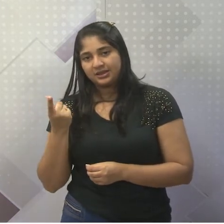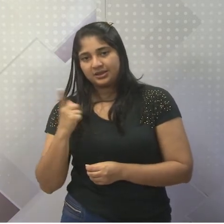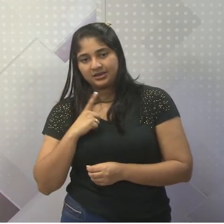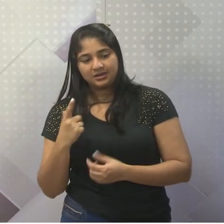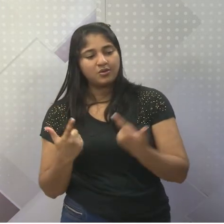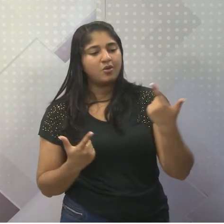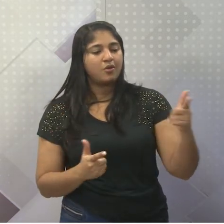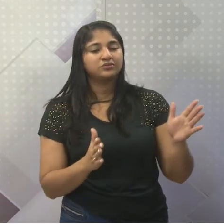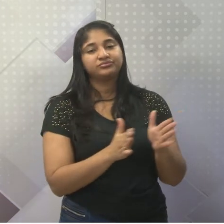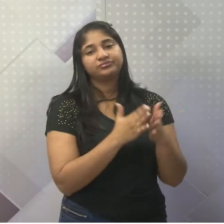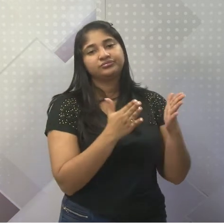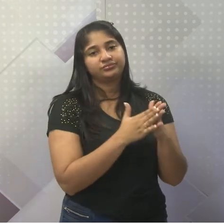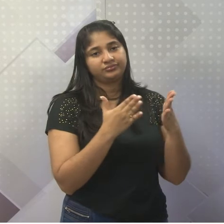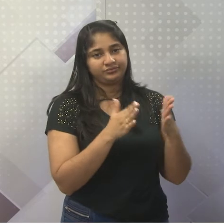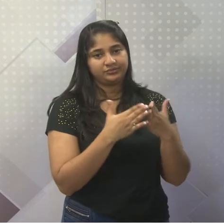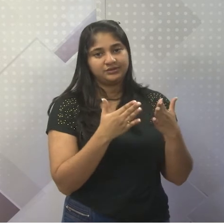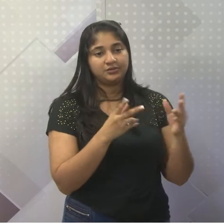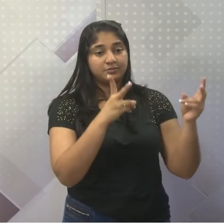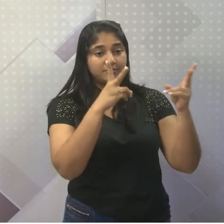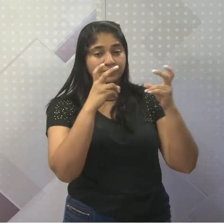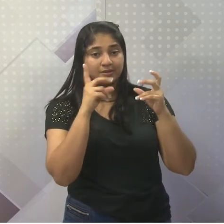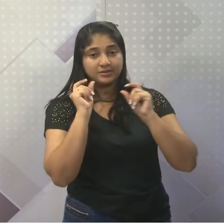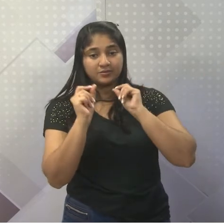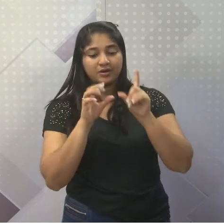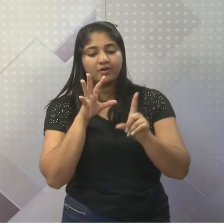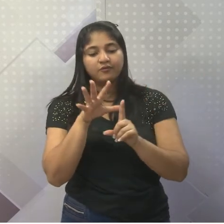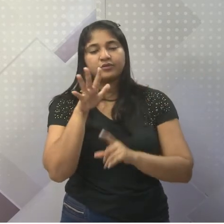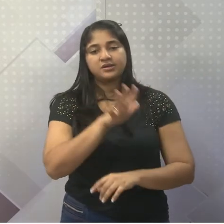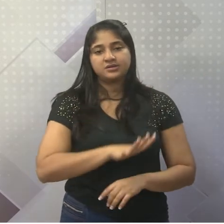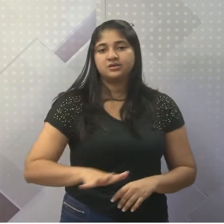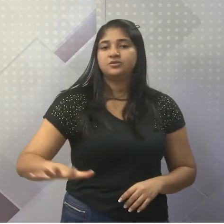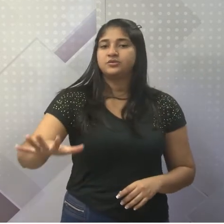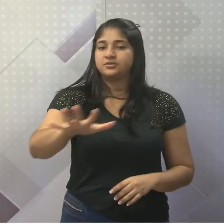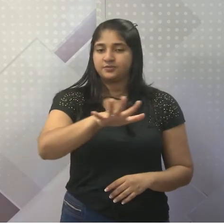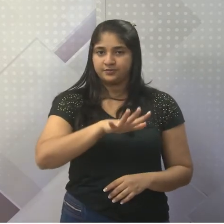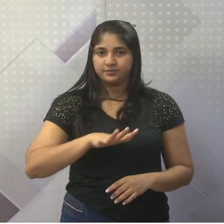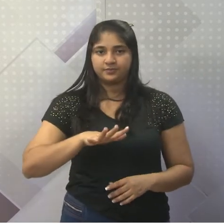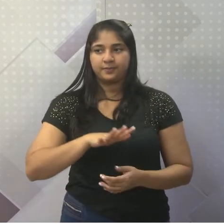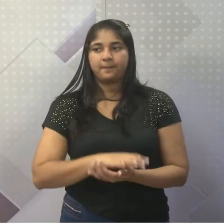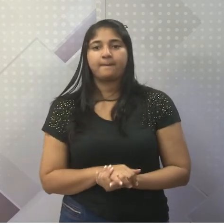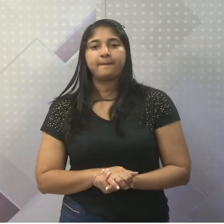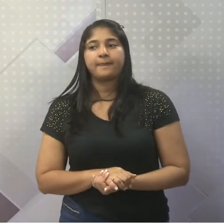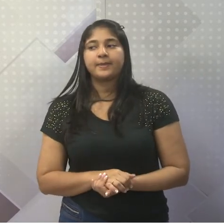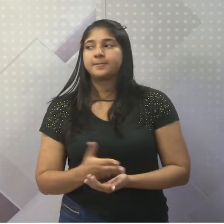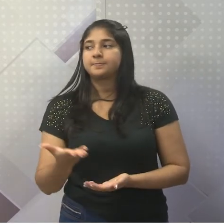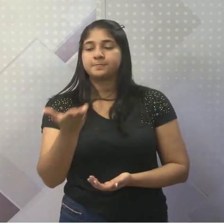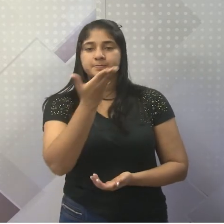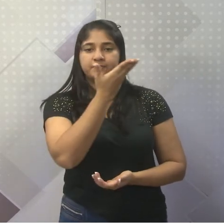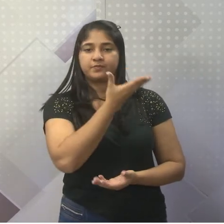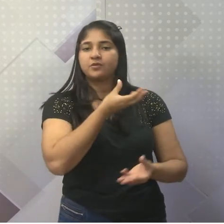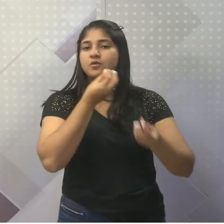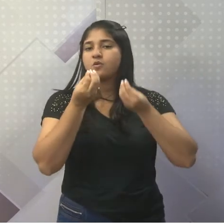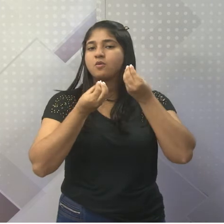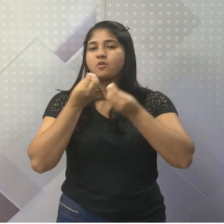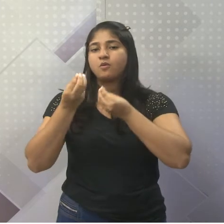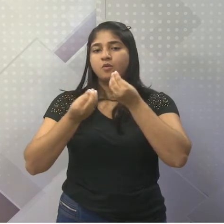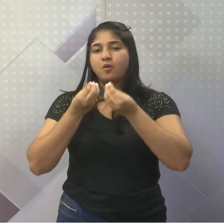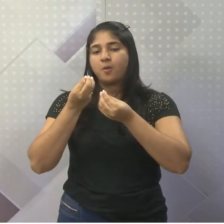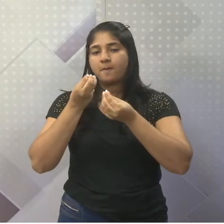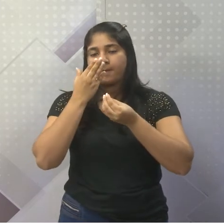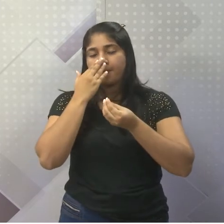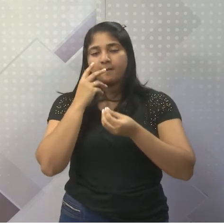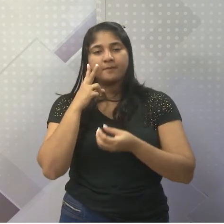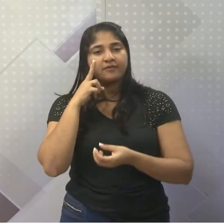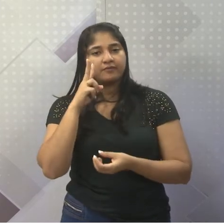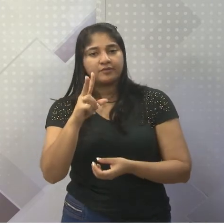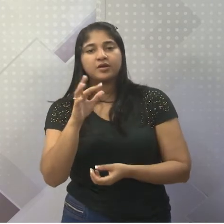materializada no espaço geográfico. Aqui temos um gigante no futuro, uma projeção de 2011